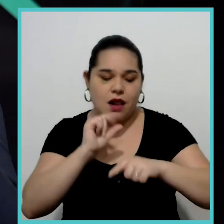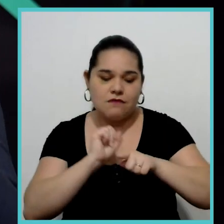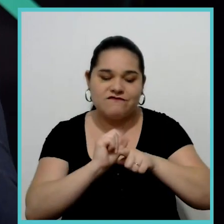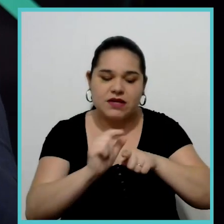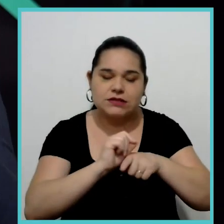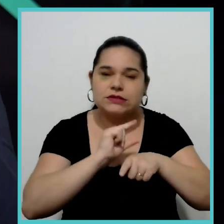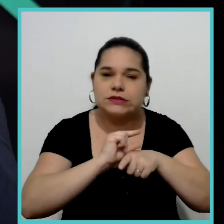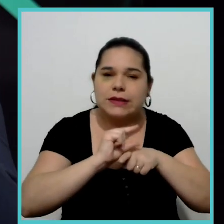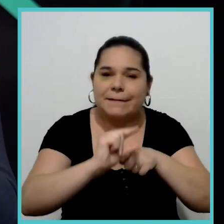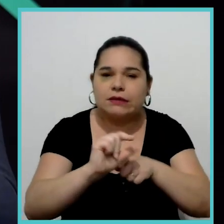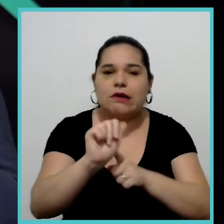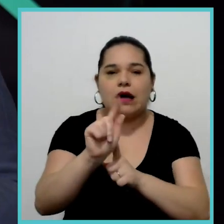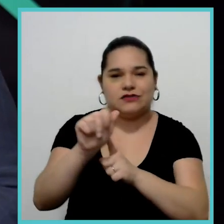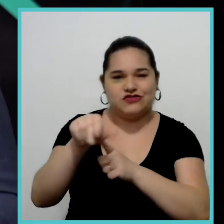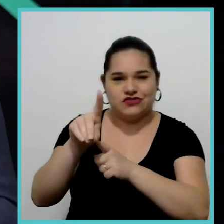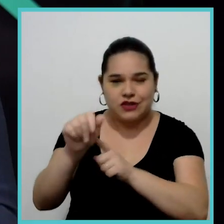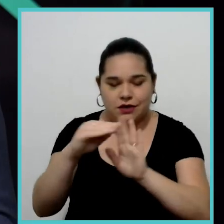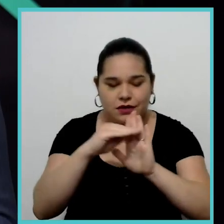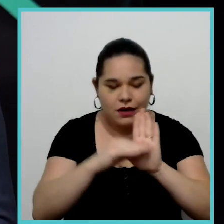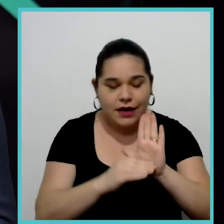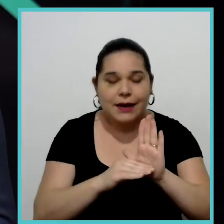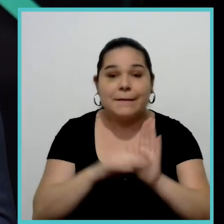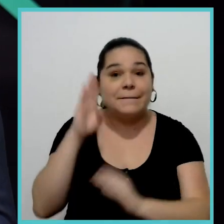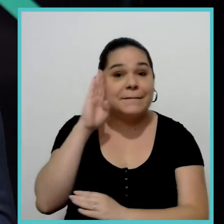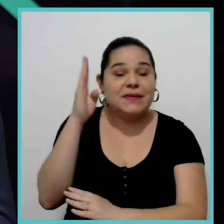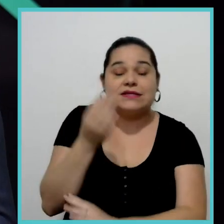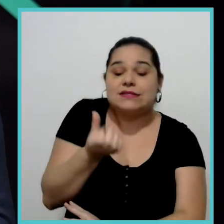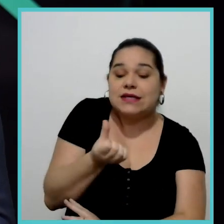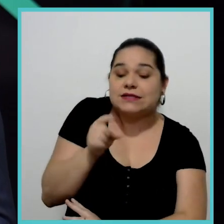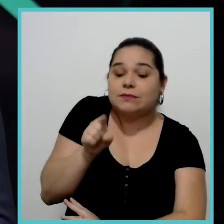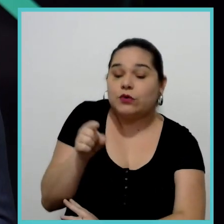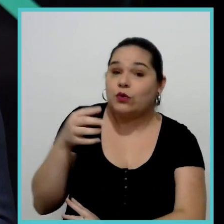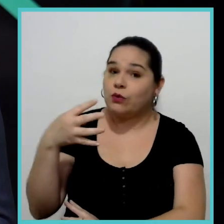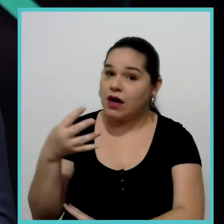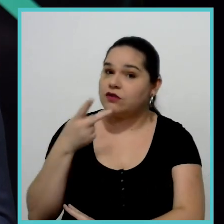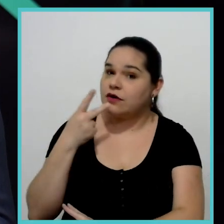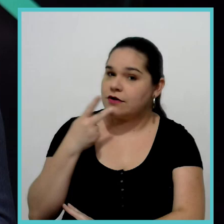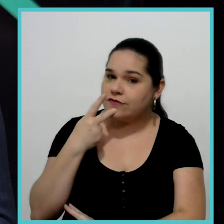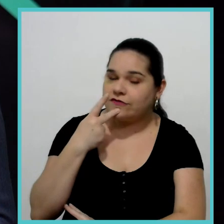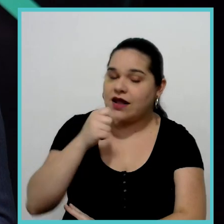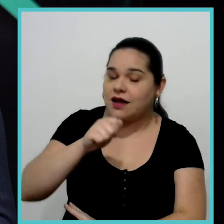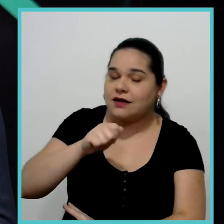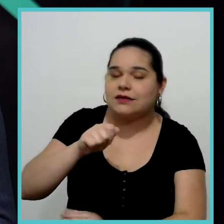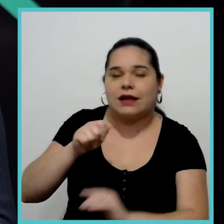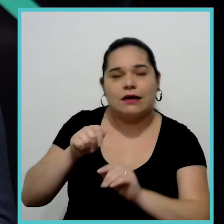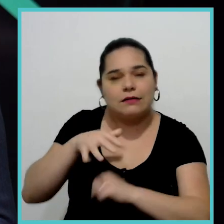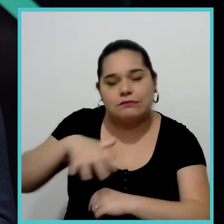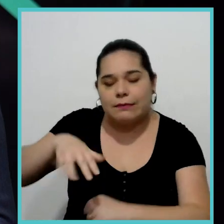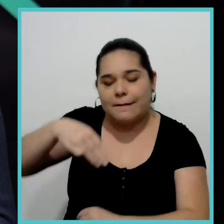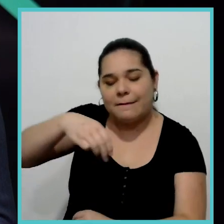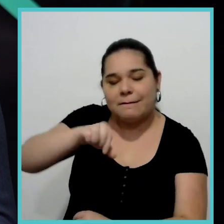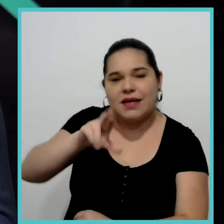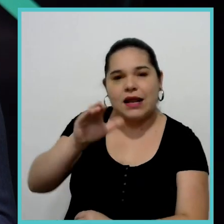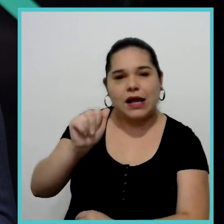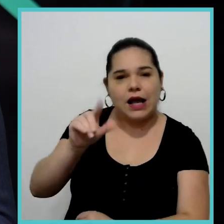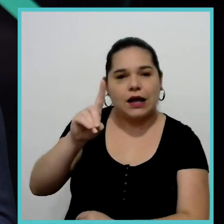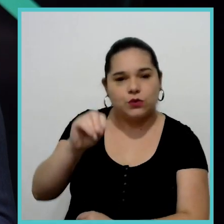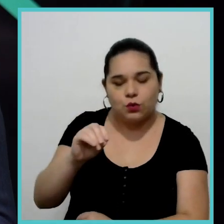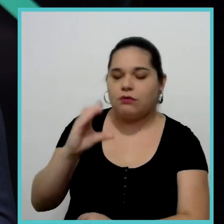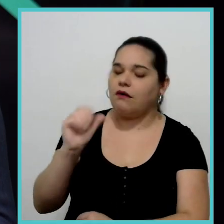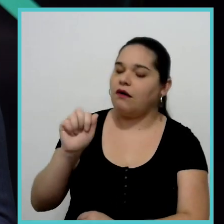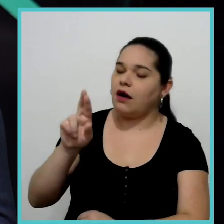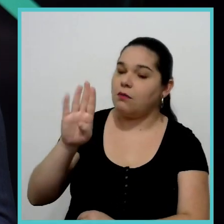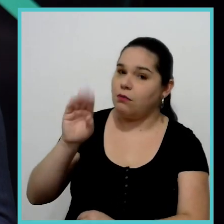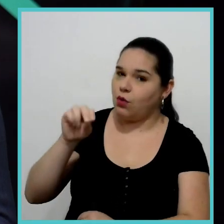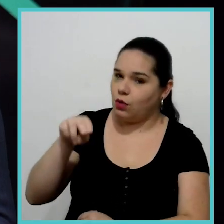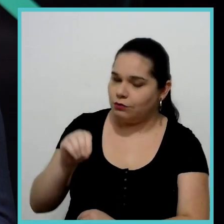financiamento da agenda e, principalmente, o 6.4, que trata do mercado de carbono. A gente